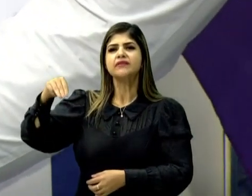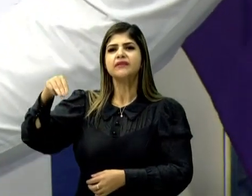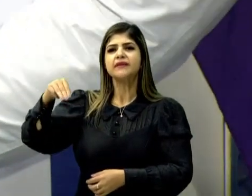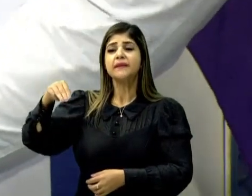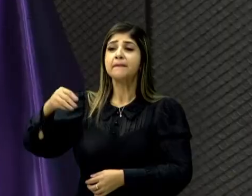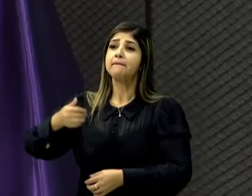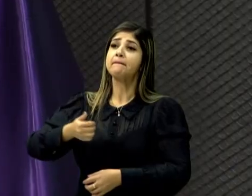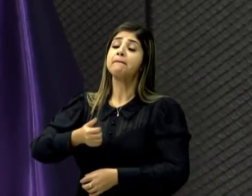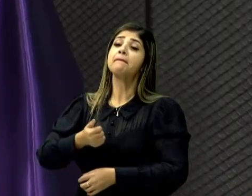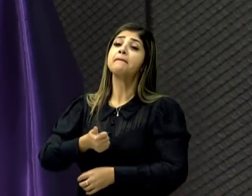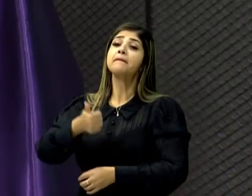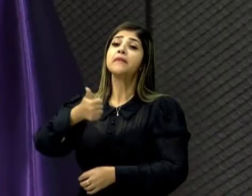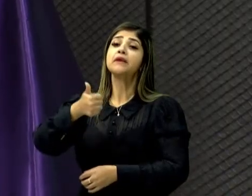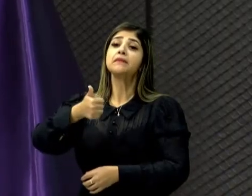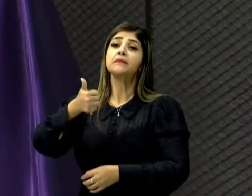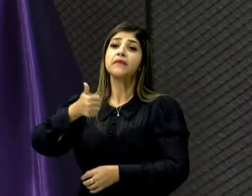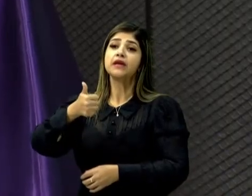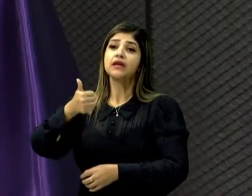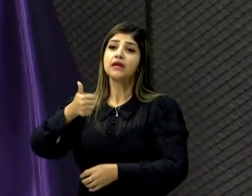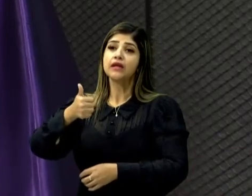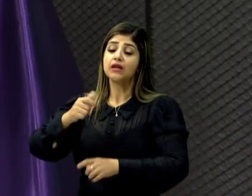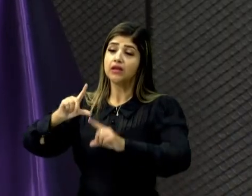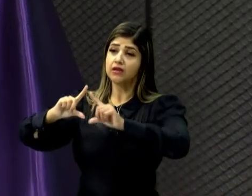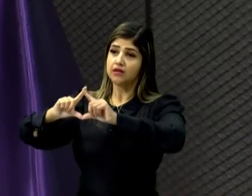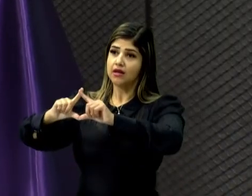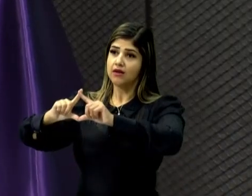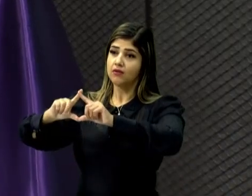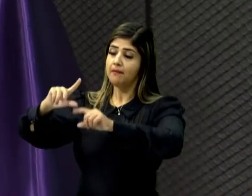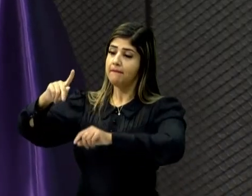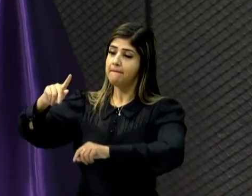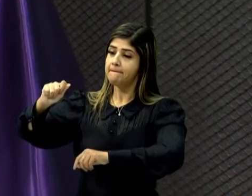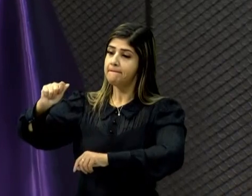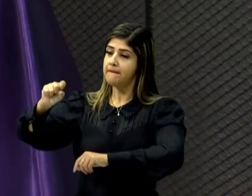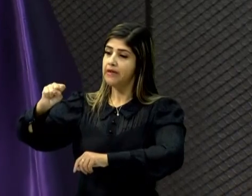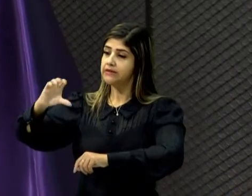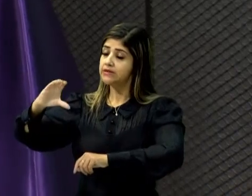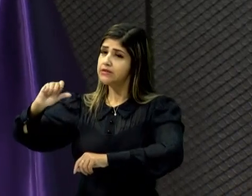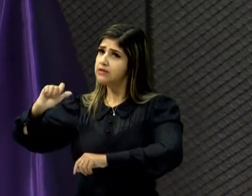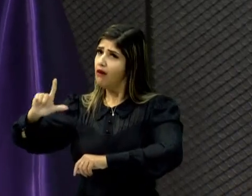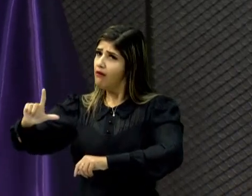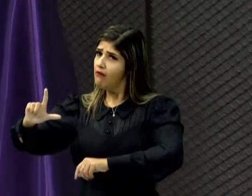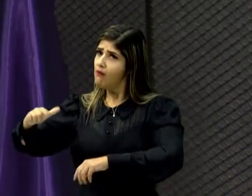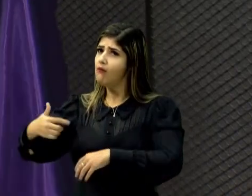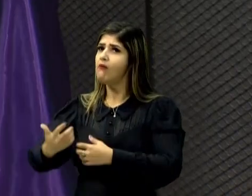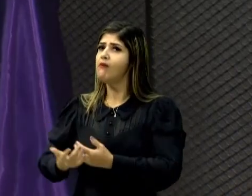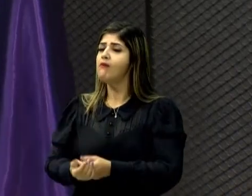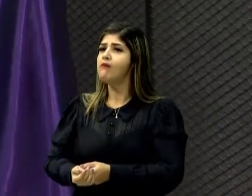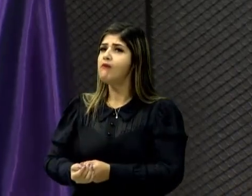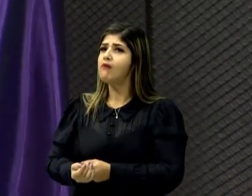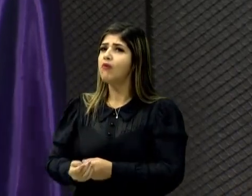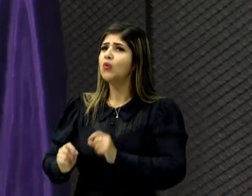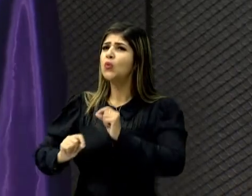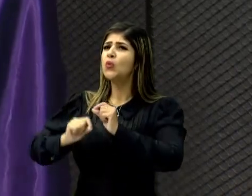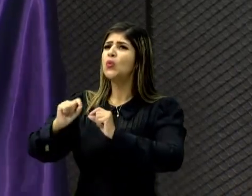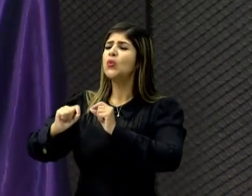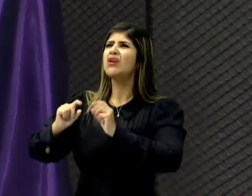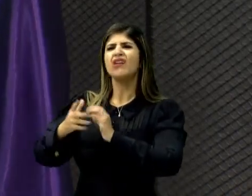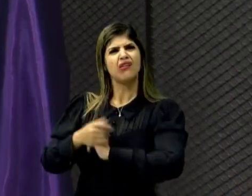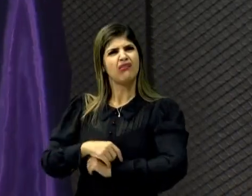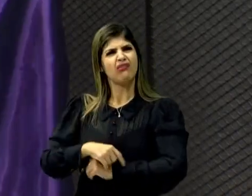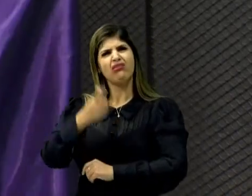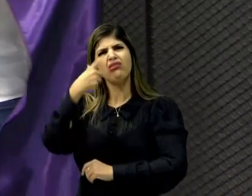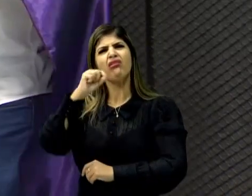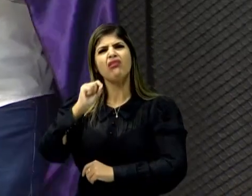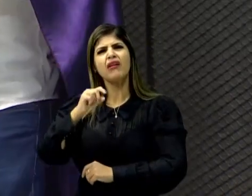sequência é conhecida como o triângulo de Pascal. É. E o que esse Pascal fez?